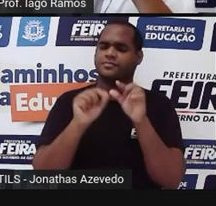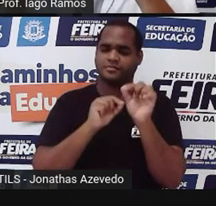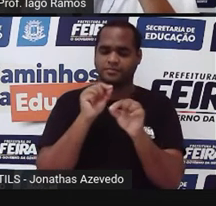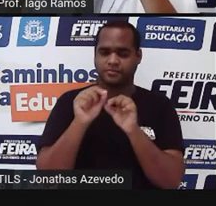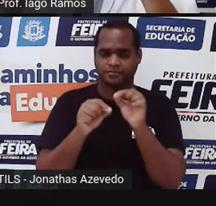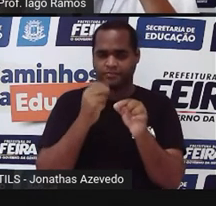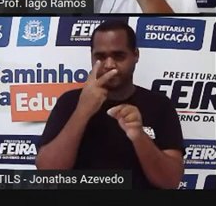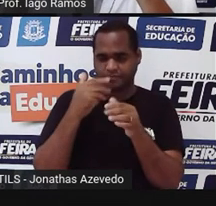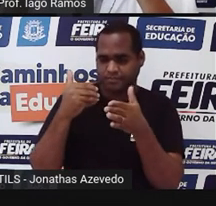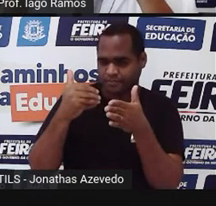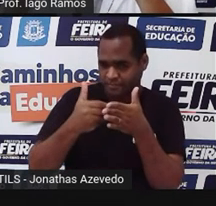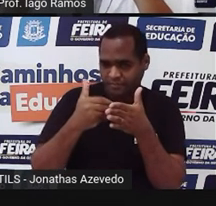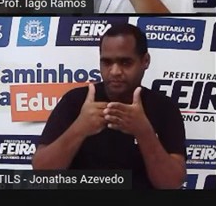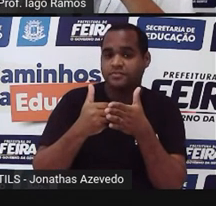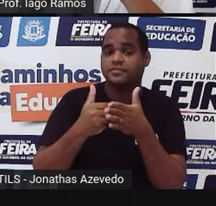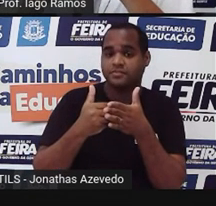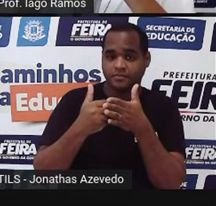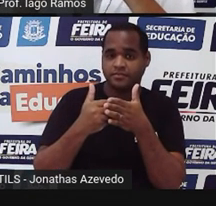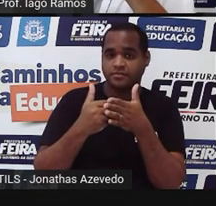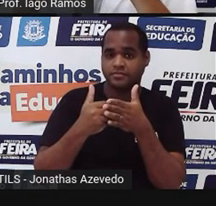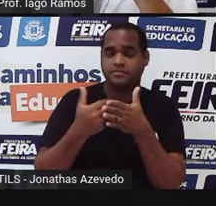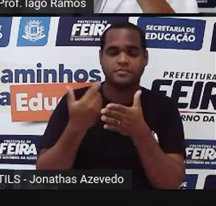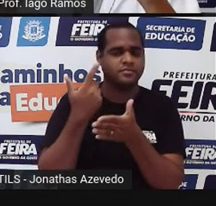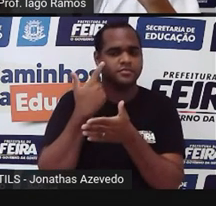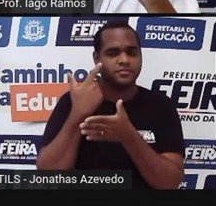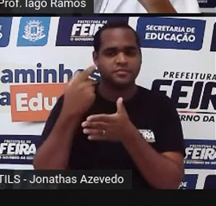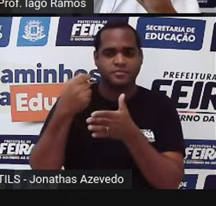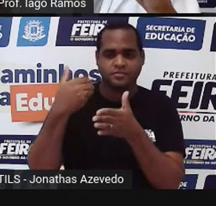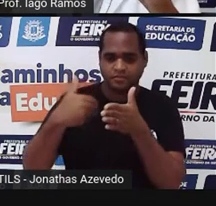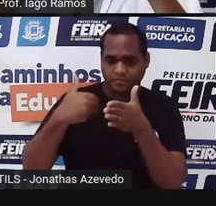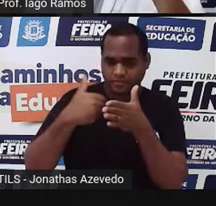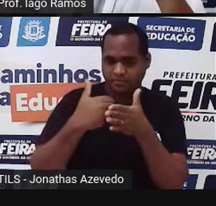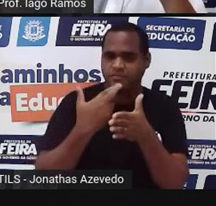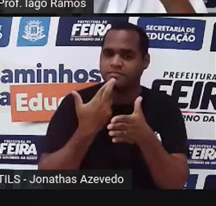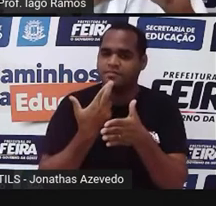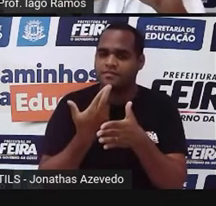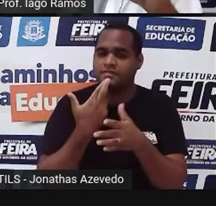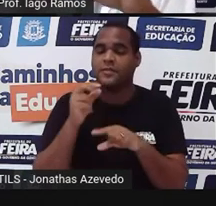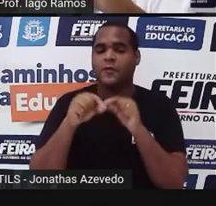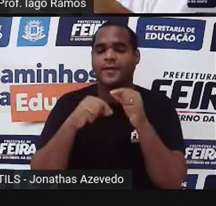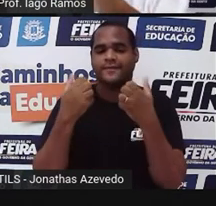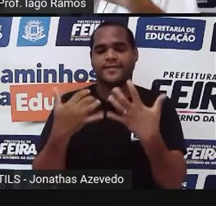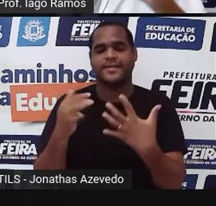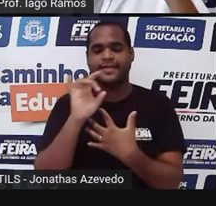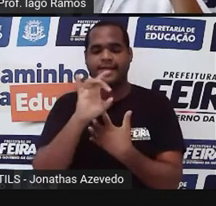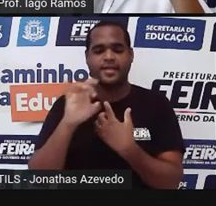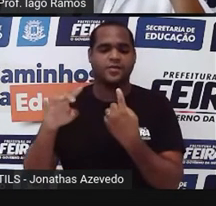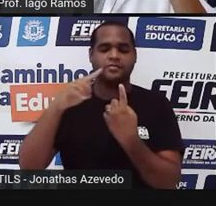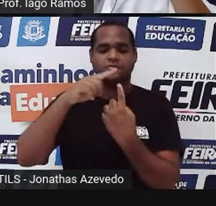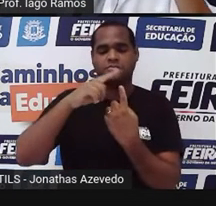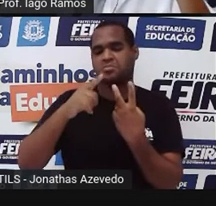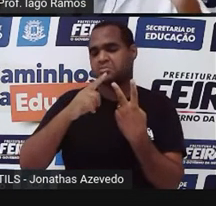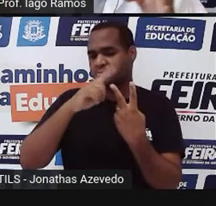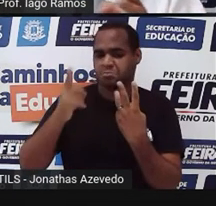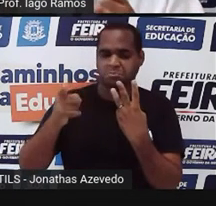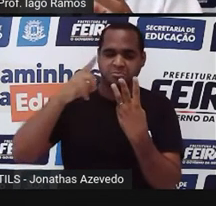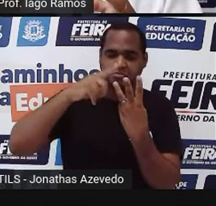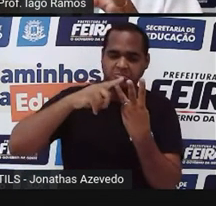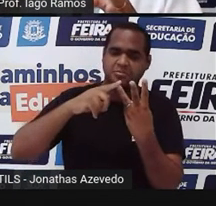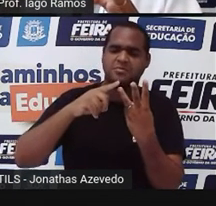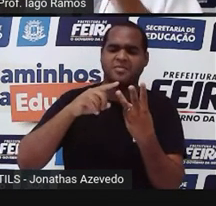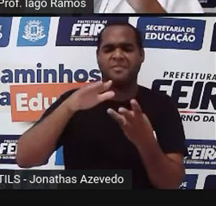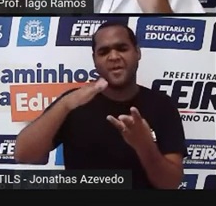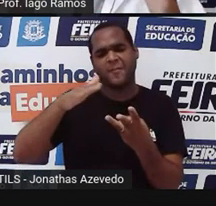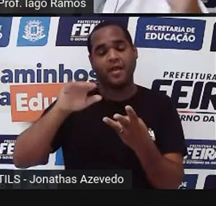aproximando esse resultado para cada unidade. É como se fosse assim, mais ou